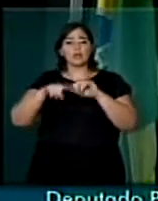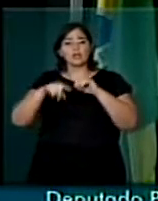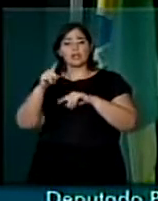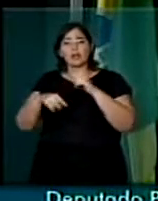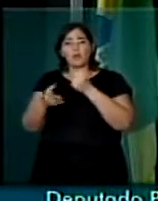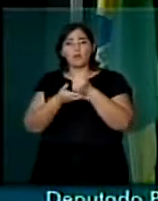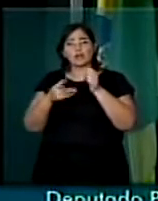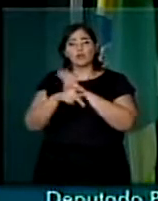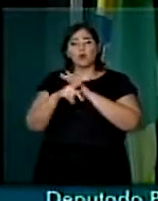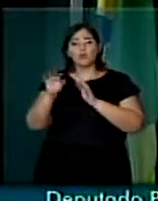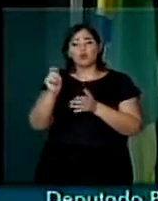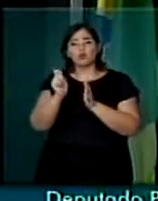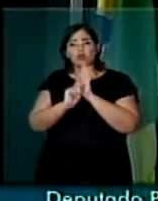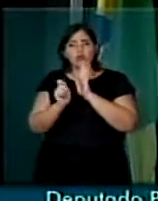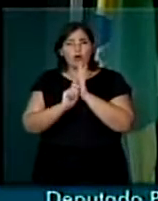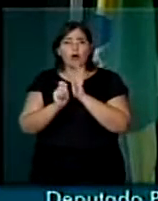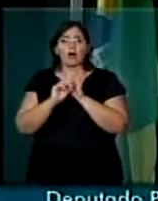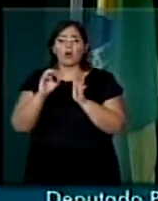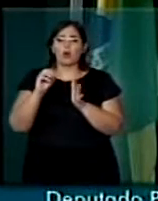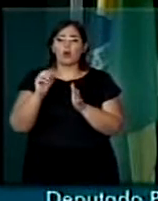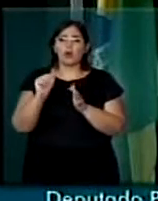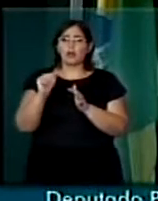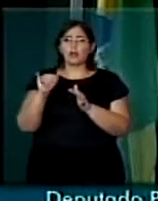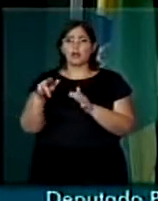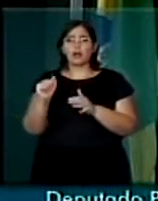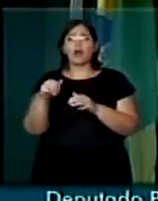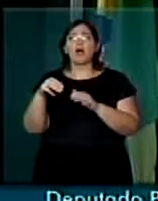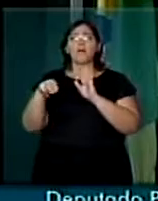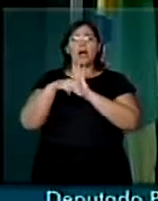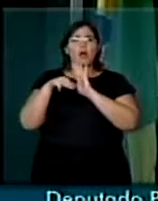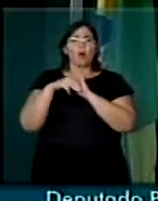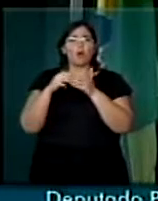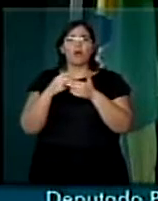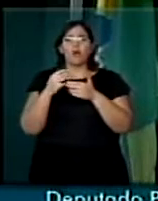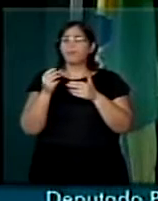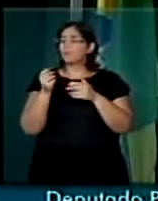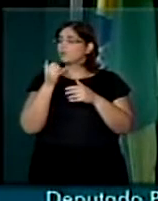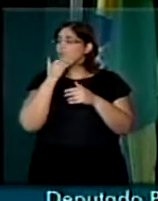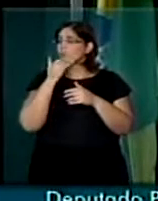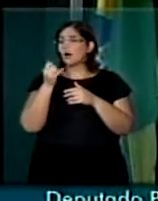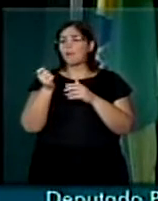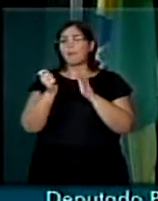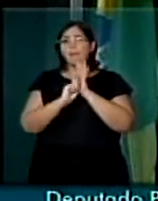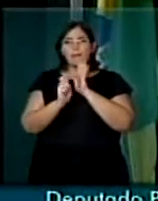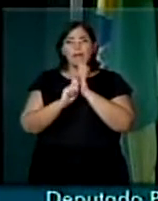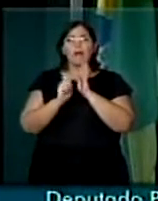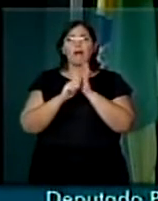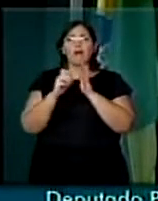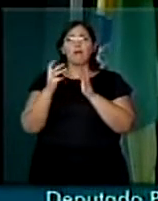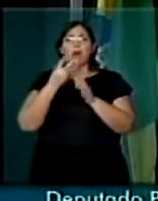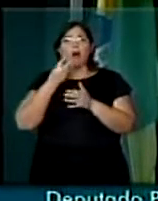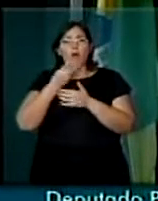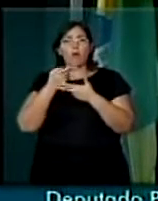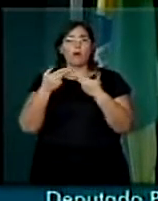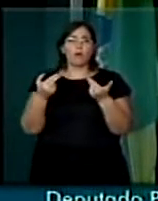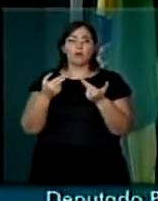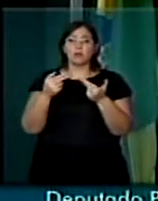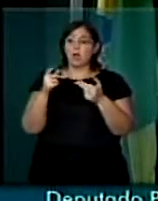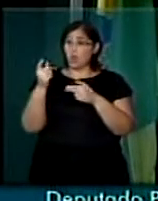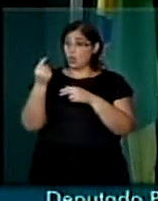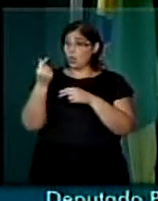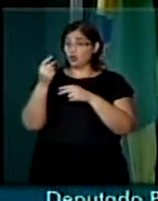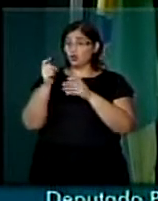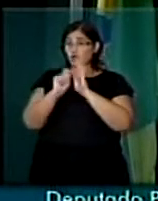cocaína, do crack, da maconha. As armas que são apreendidas nos grandes centros urbanos, elas vêm de